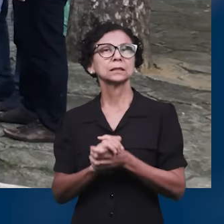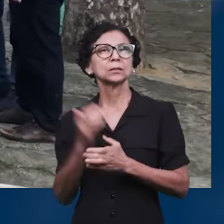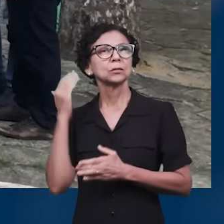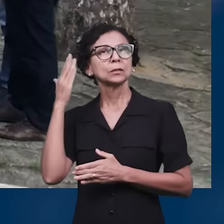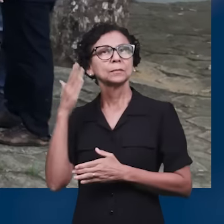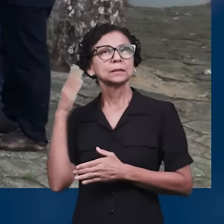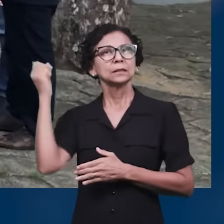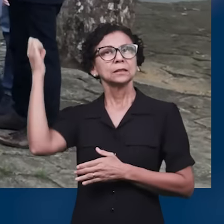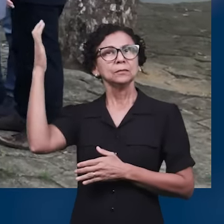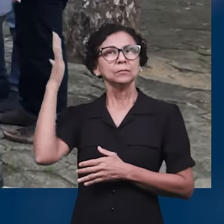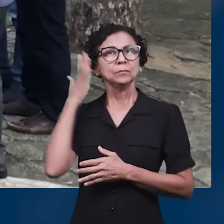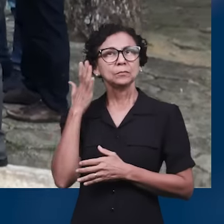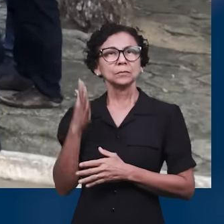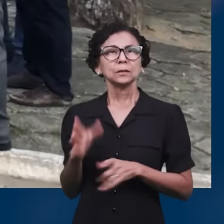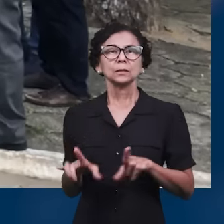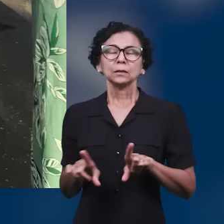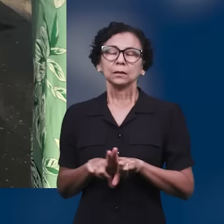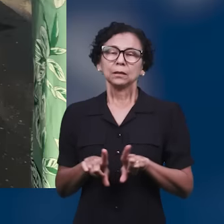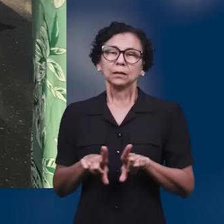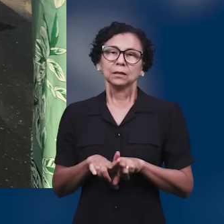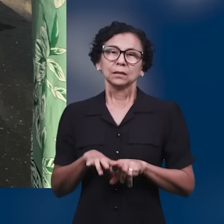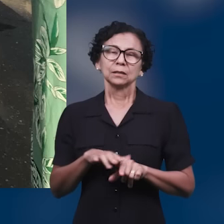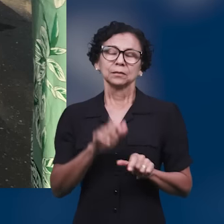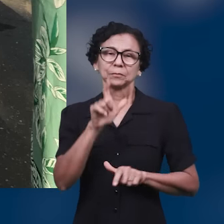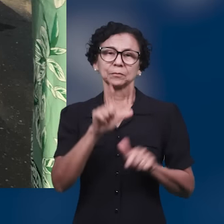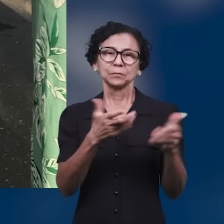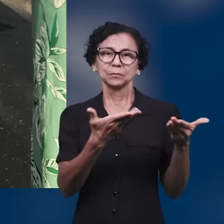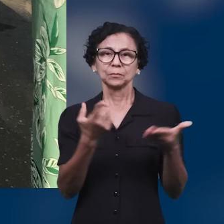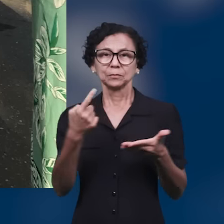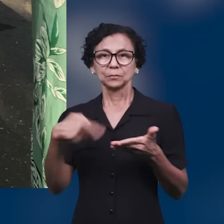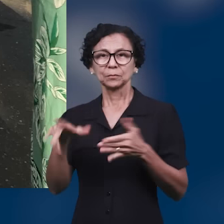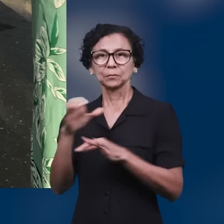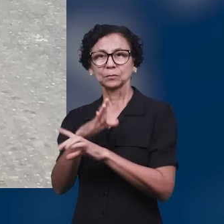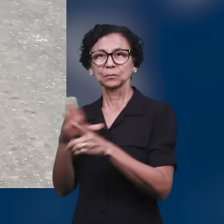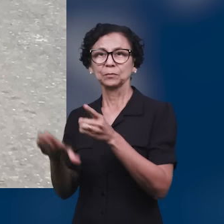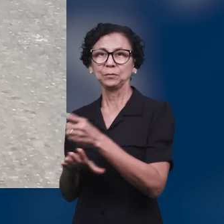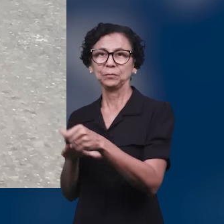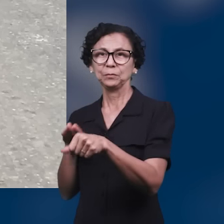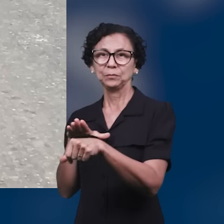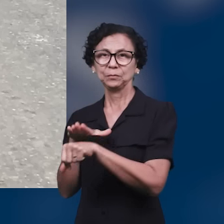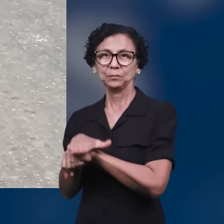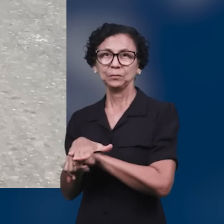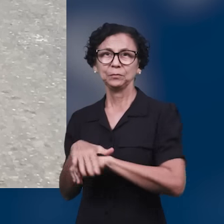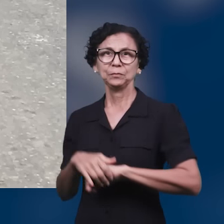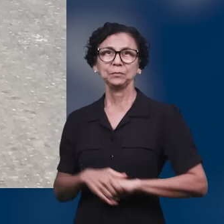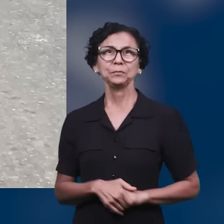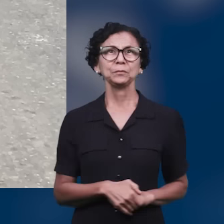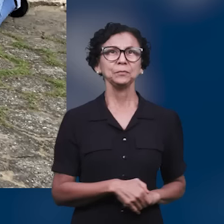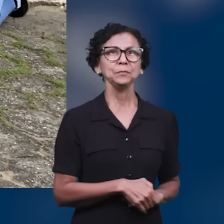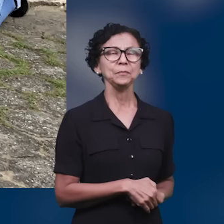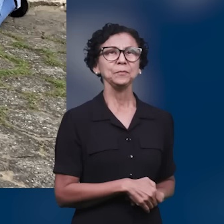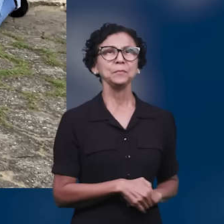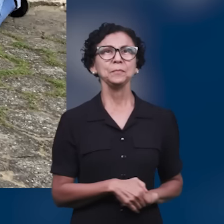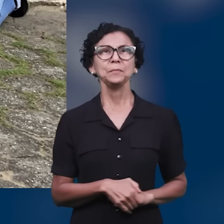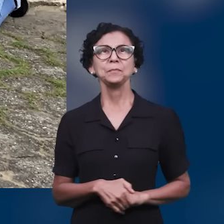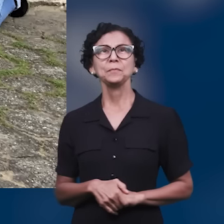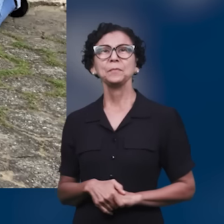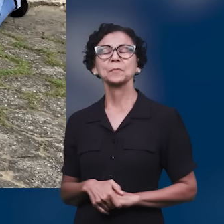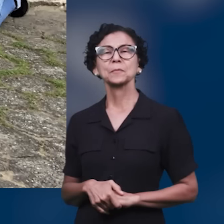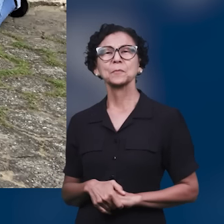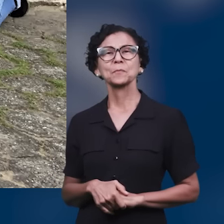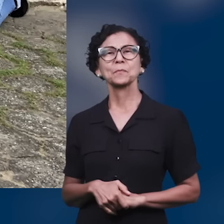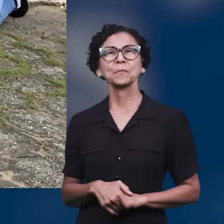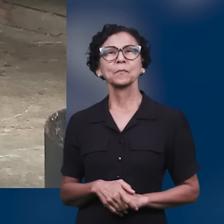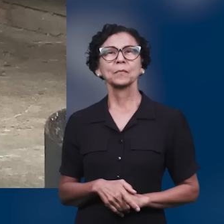palavra revelada. E também, convidando para o culto à noite, a nossa irmã Melina vai participar,